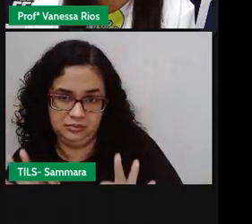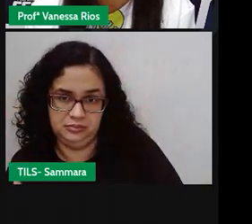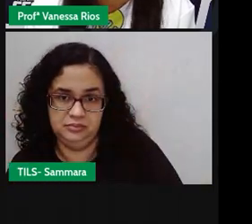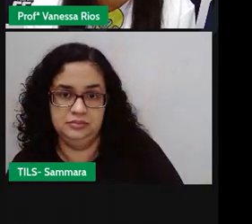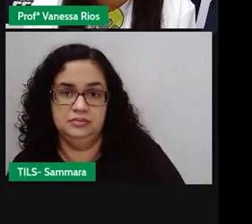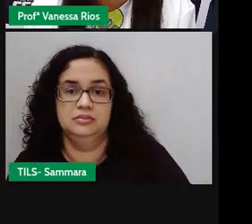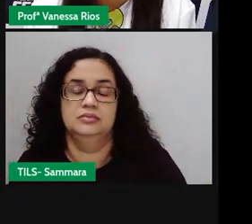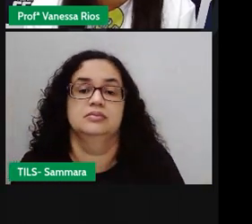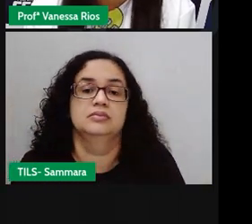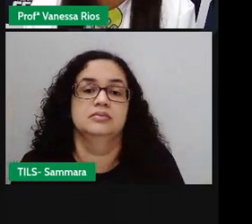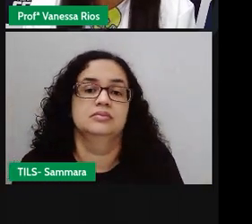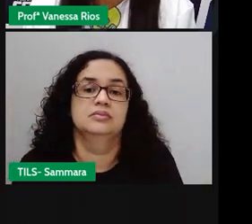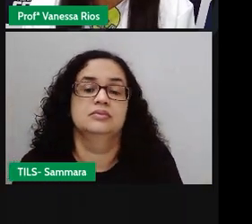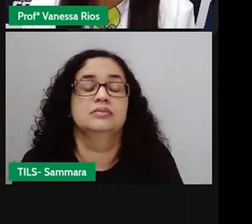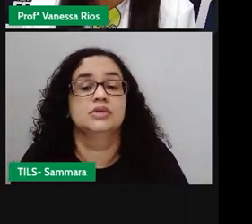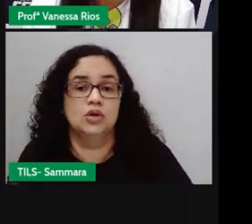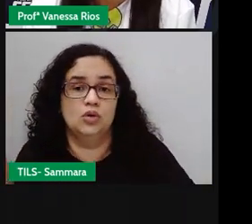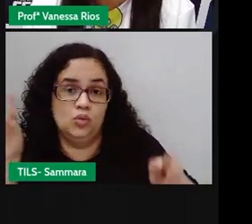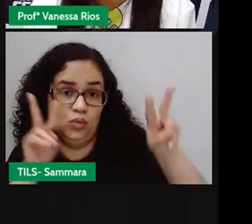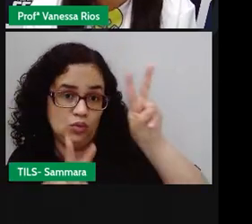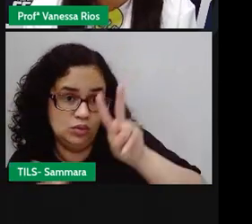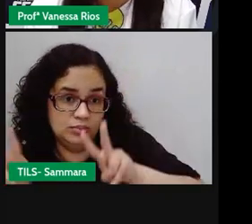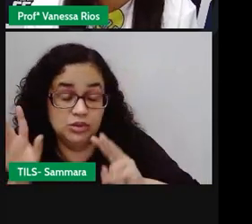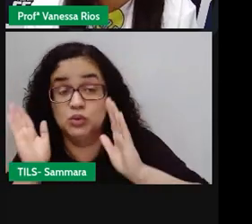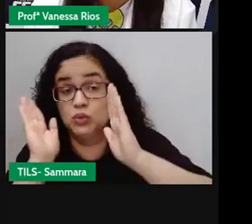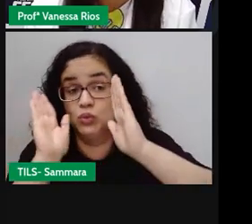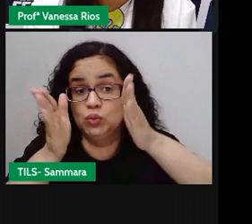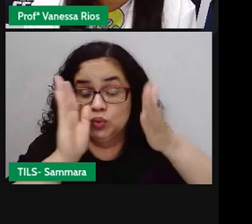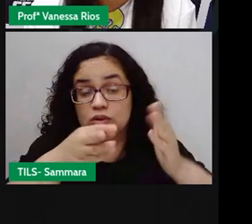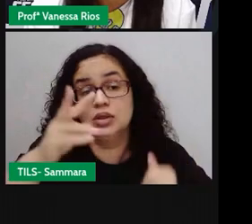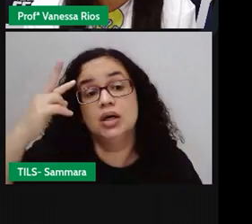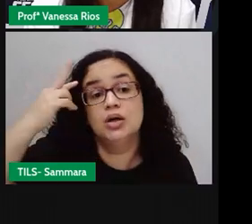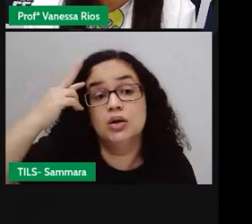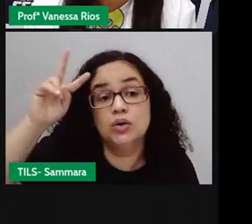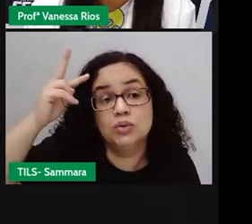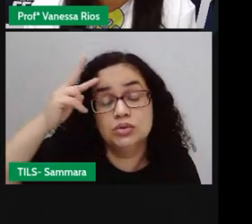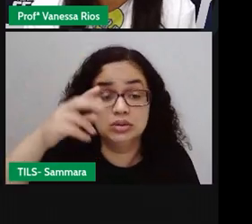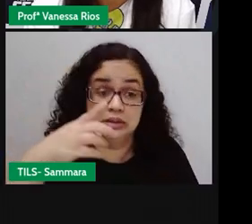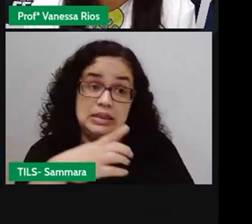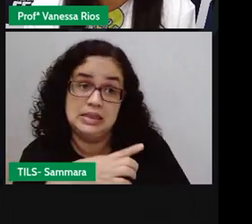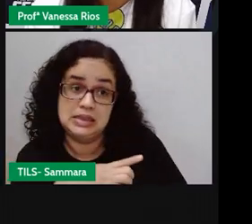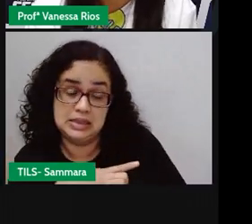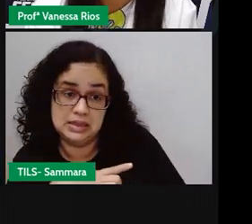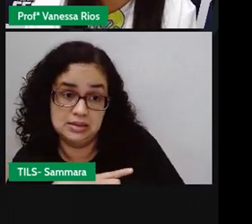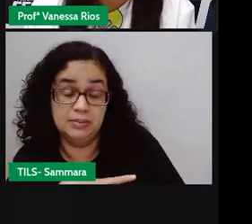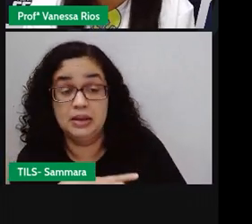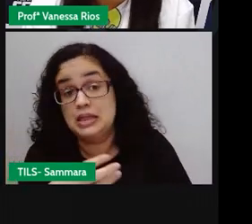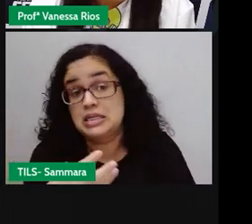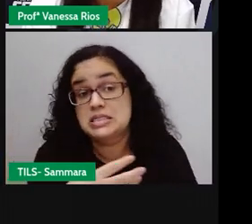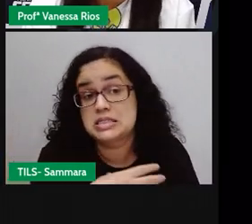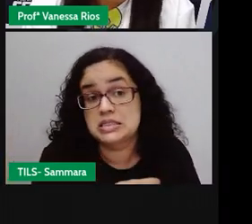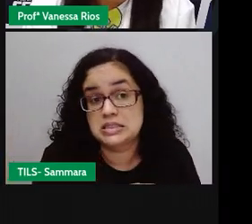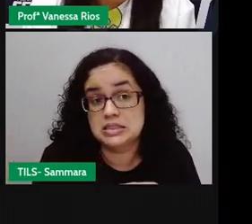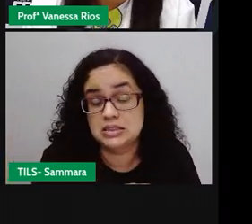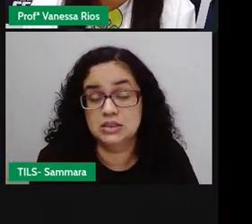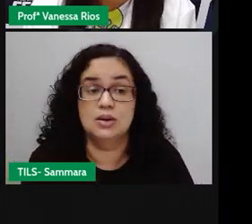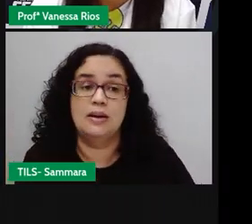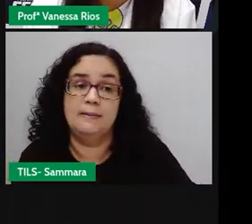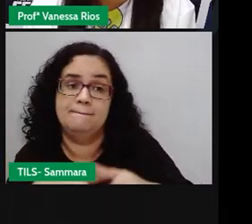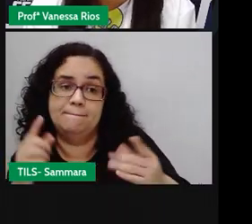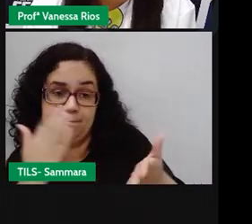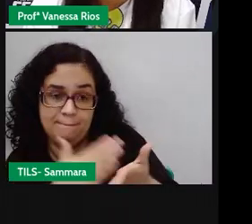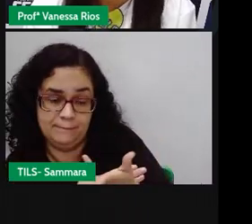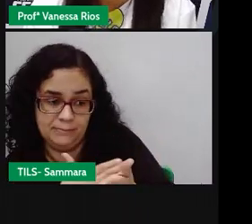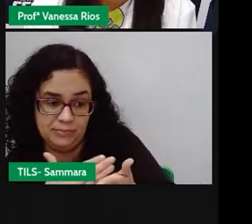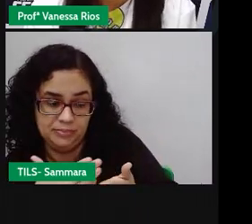momento, né? Observem aí toda a ordem que uma história precisa ter para ela ter sentido, né? Do início